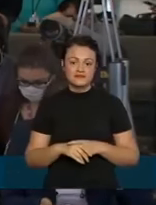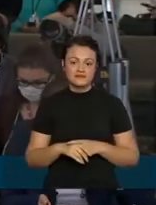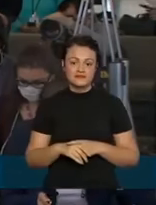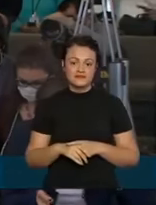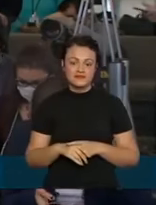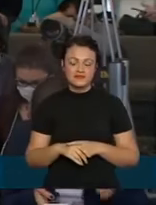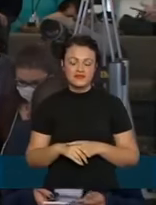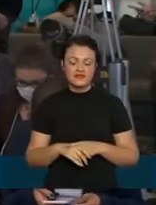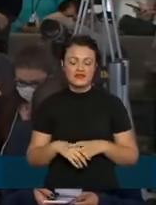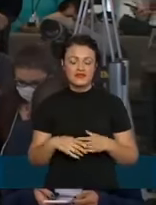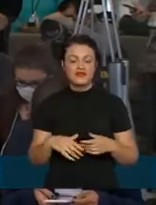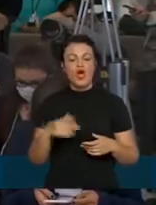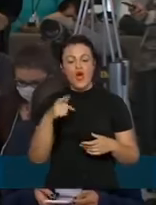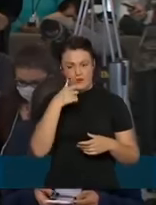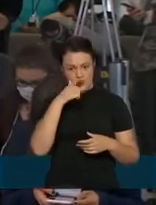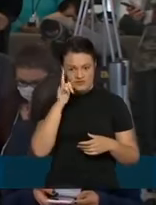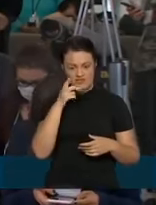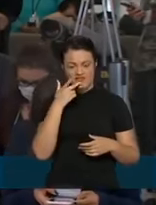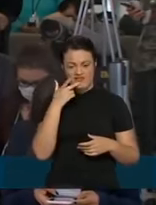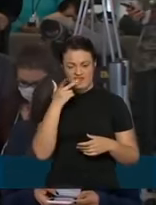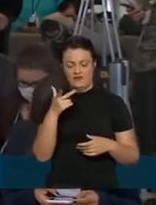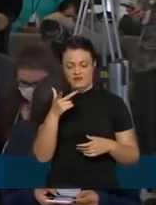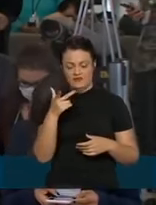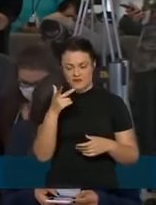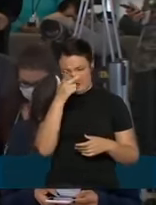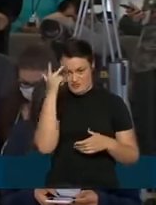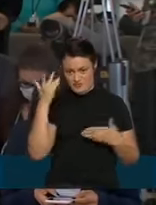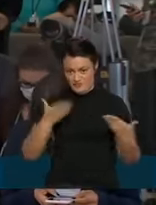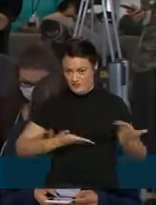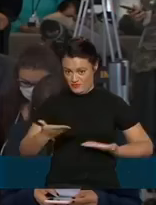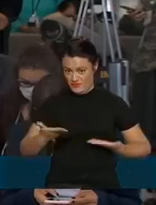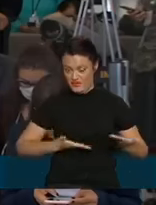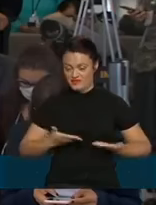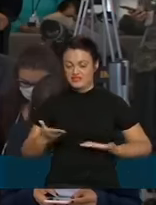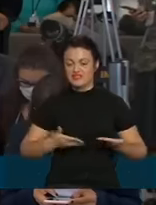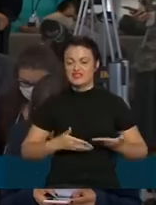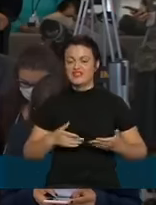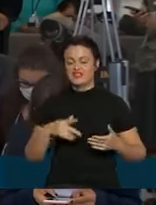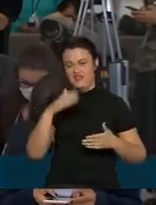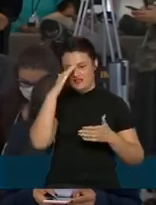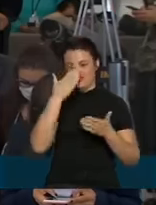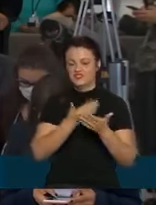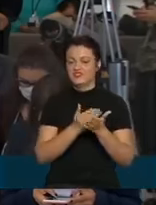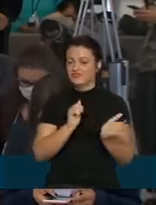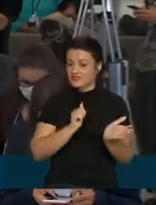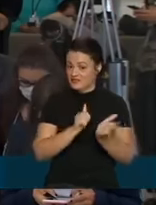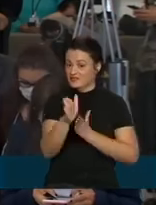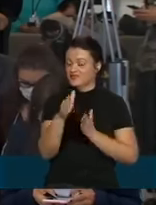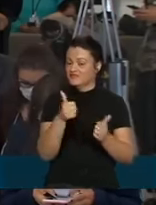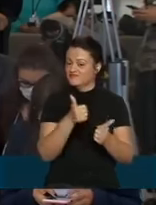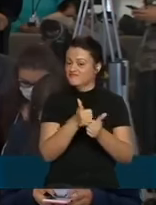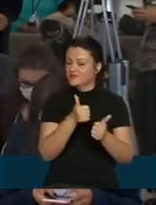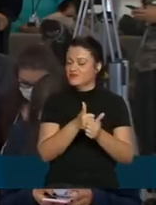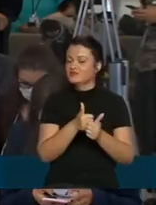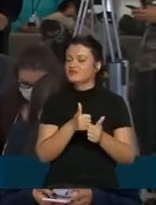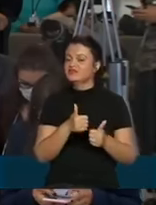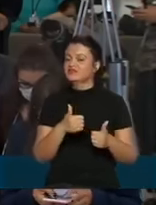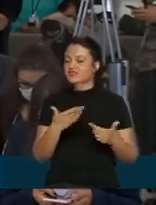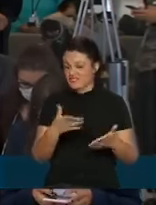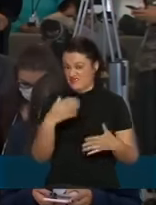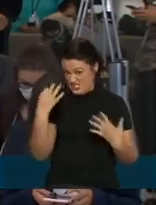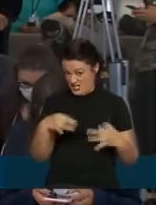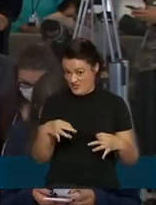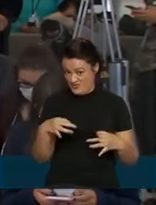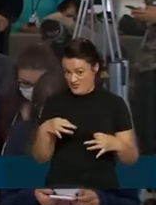o senhor disse ontem a subordinados que acredita que será demitido em breve. É isso